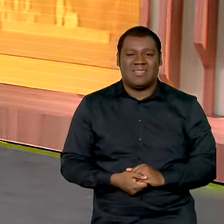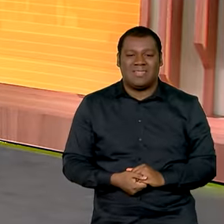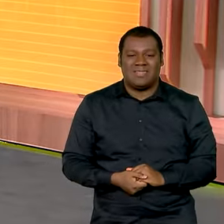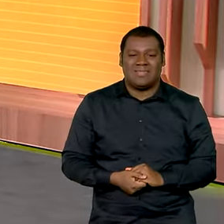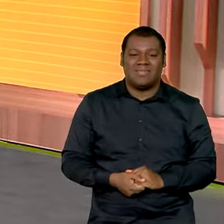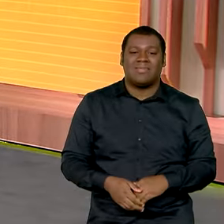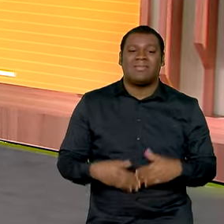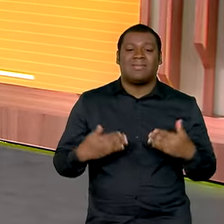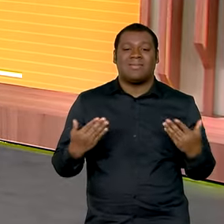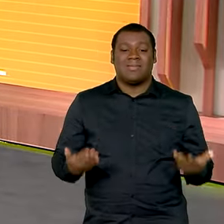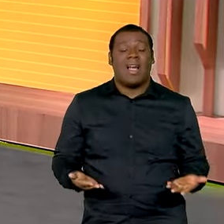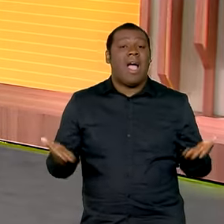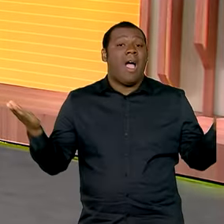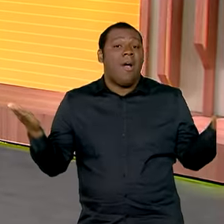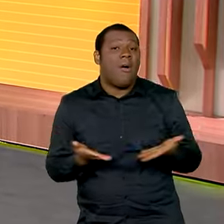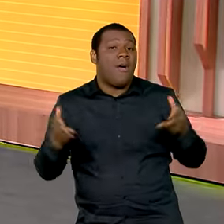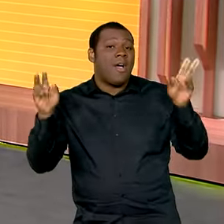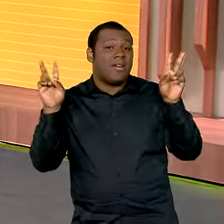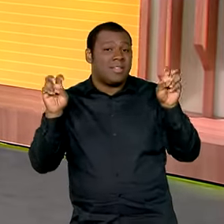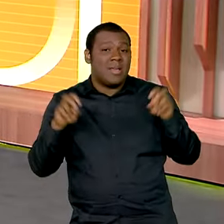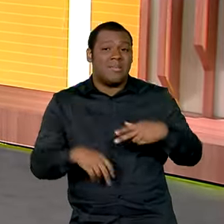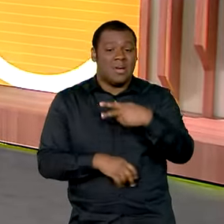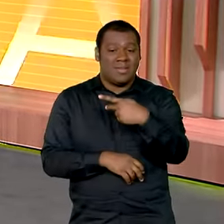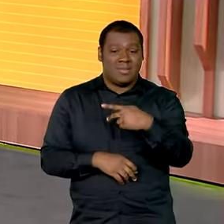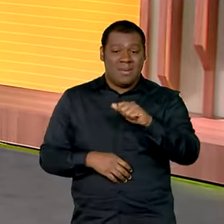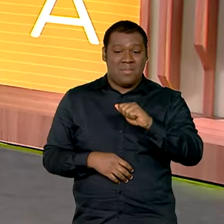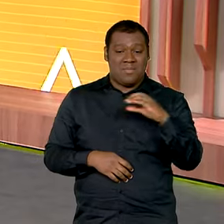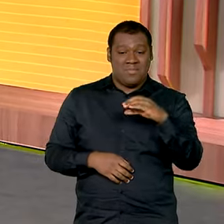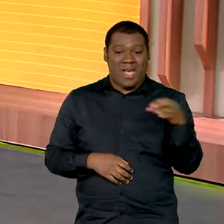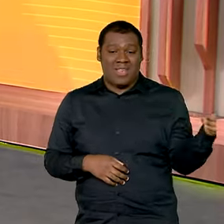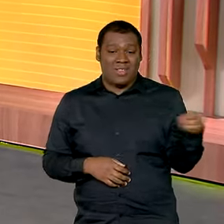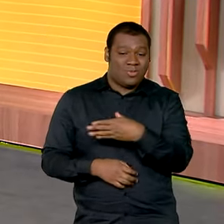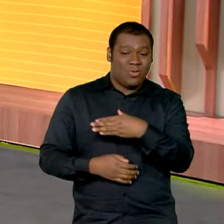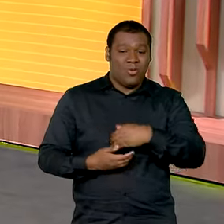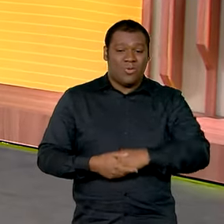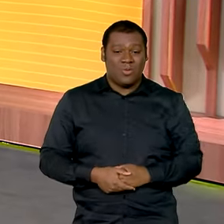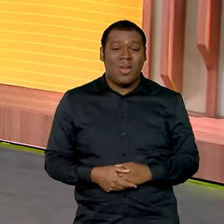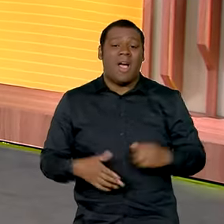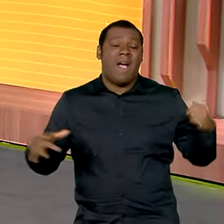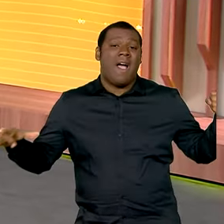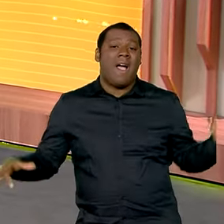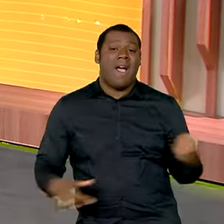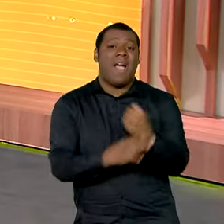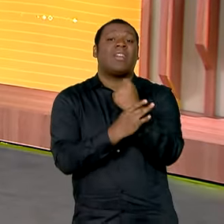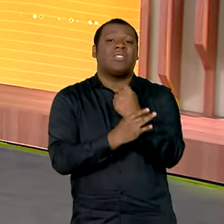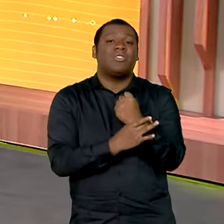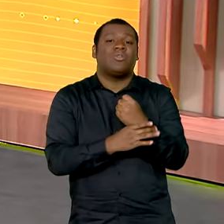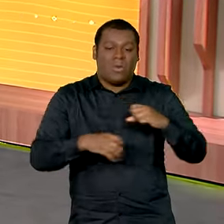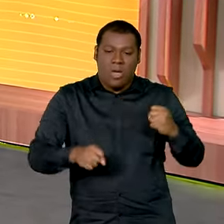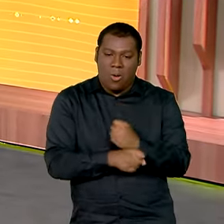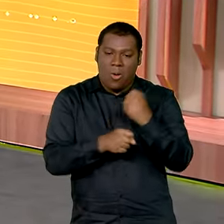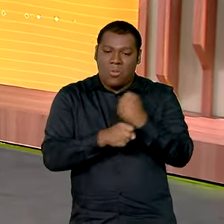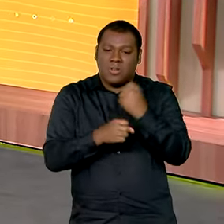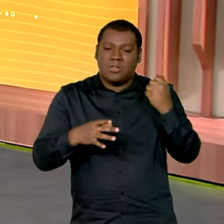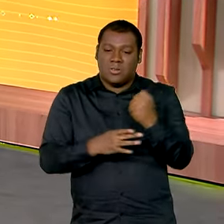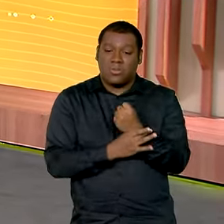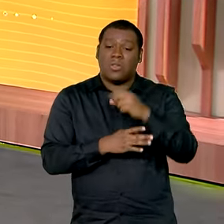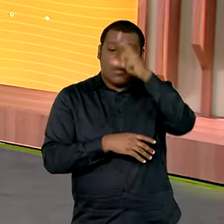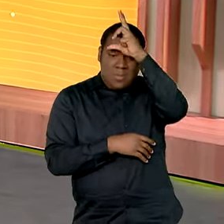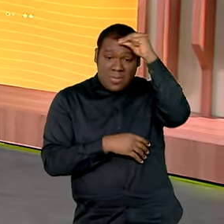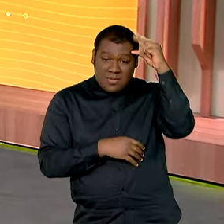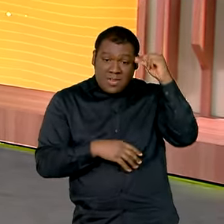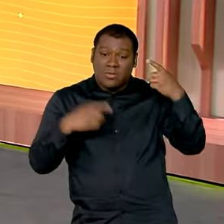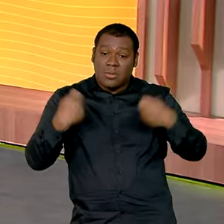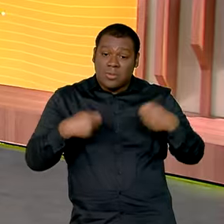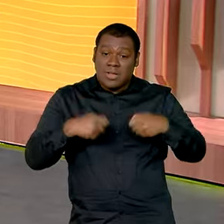É isso. Vamos falar agora sobre o novo PAC Seleções. Para garantir a realização das obras, os prefeitos precisam ficar